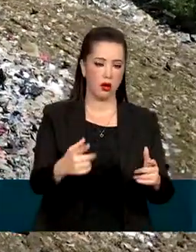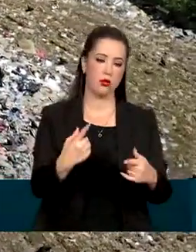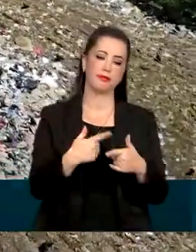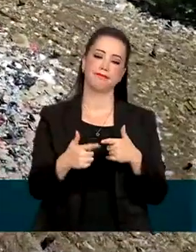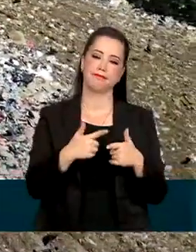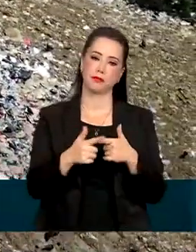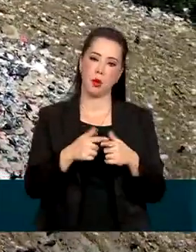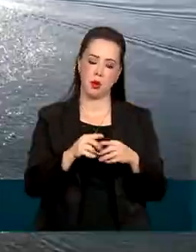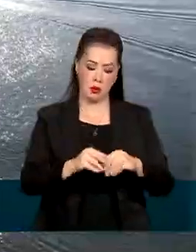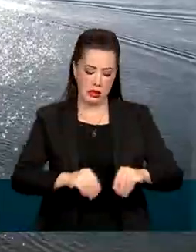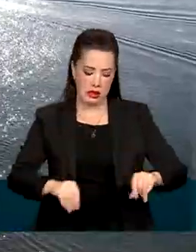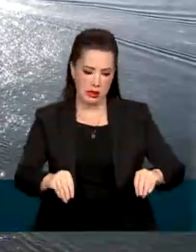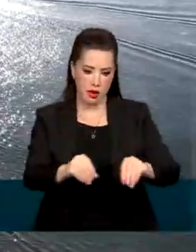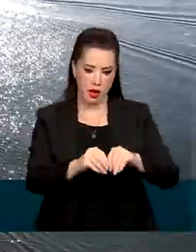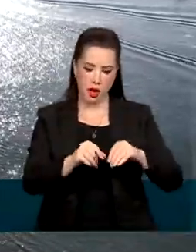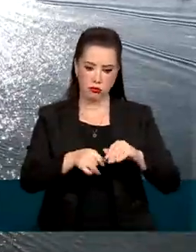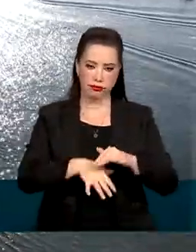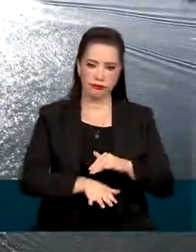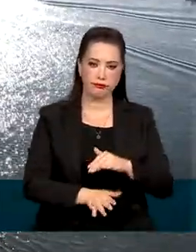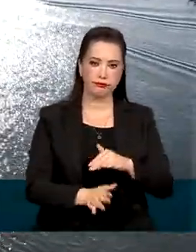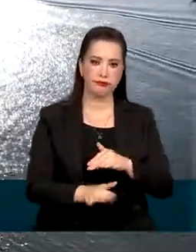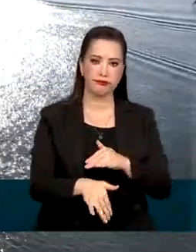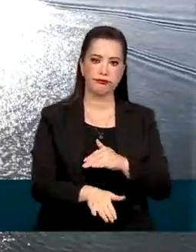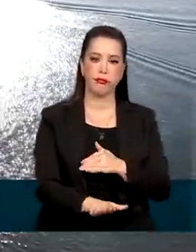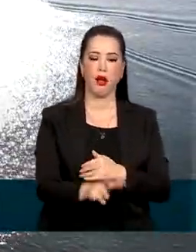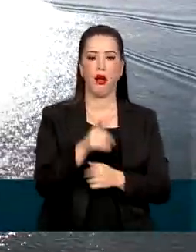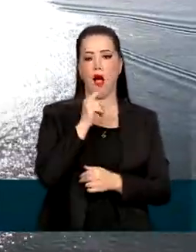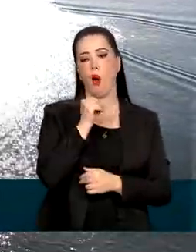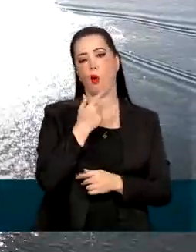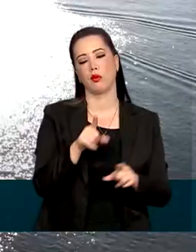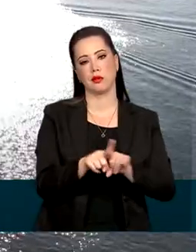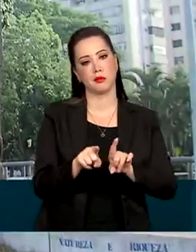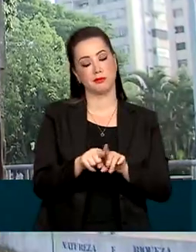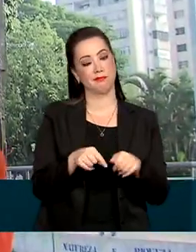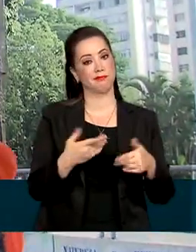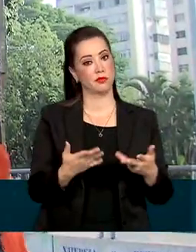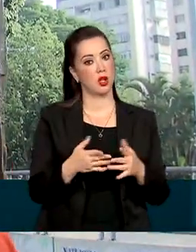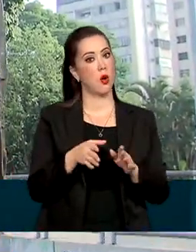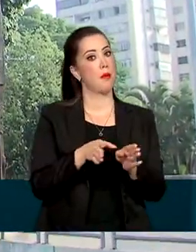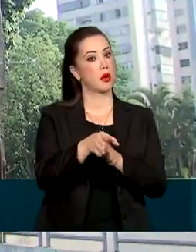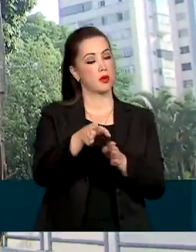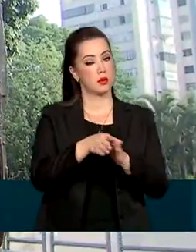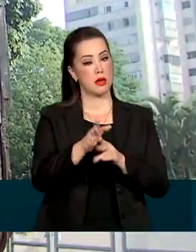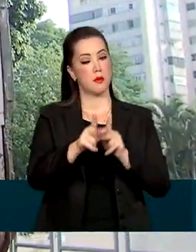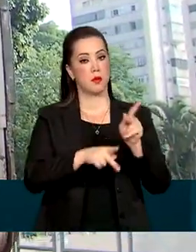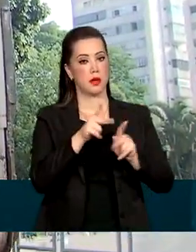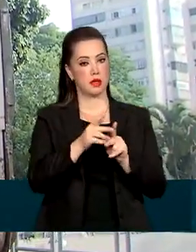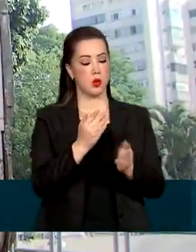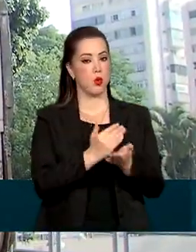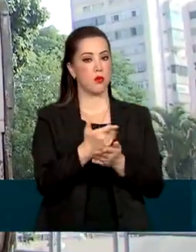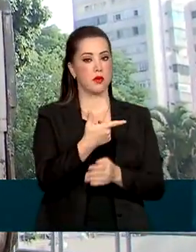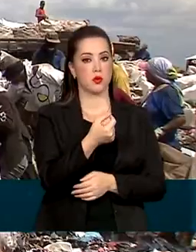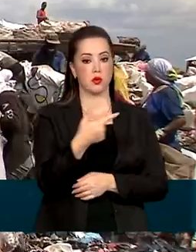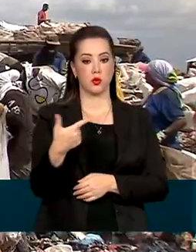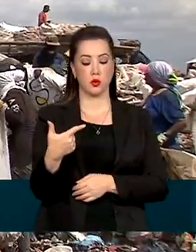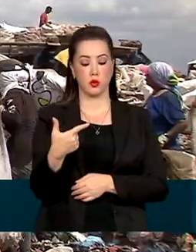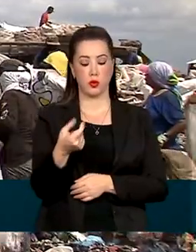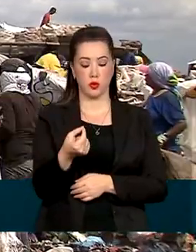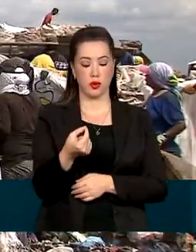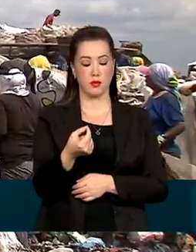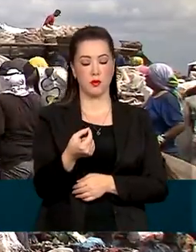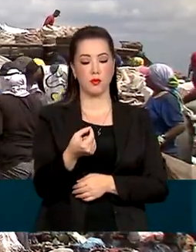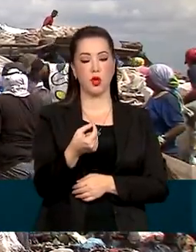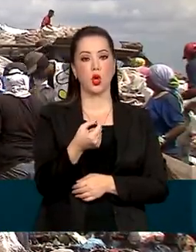contaminação do solo e das águas. Para orientar a população, desde 2020, o Brasil implementou a